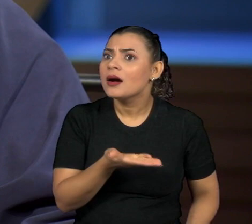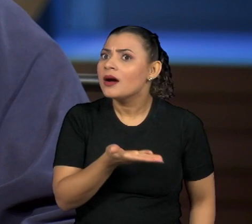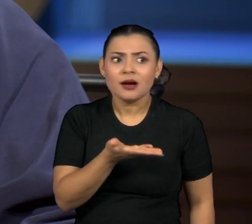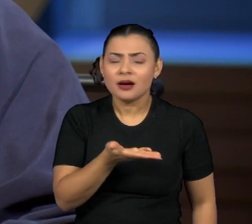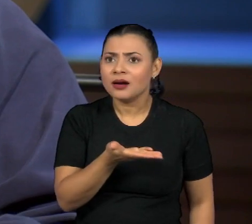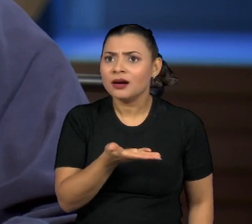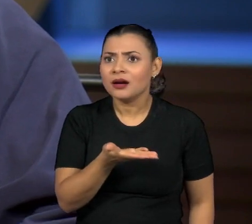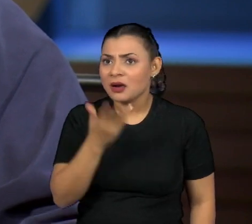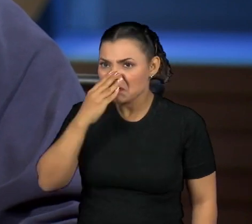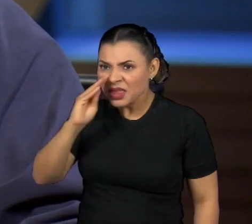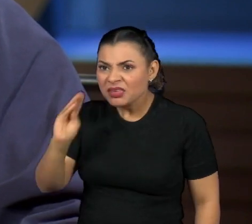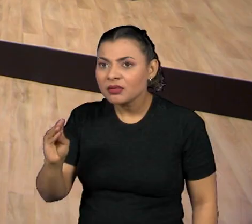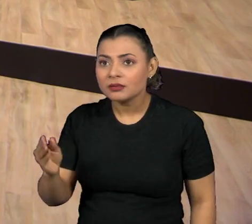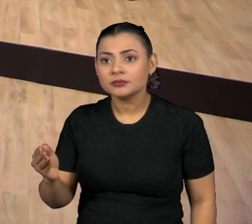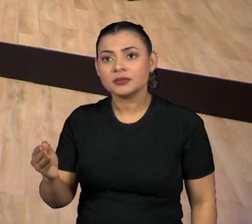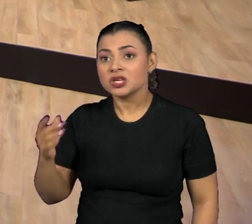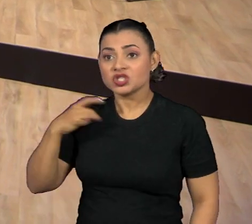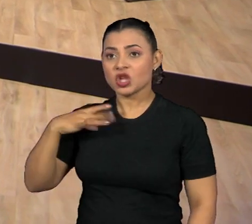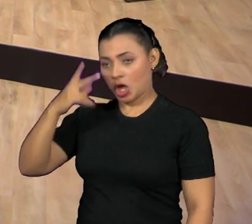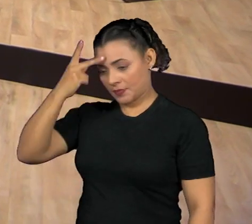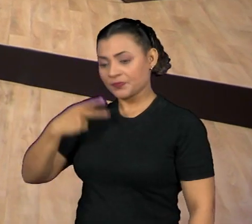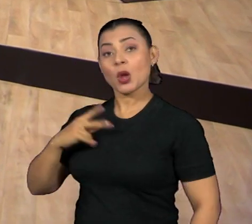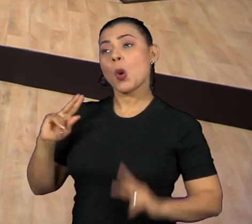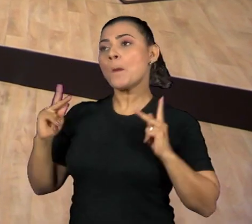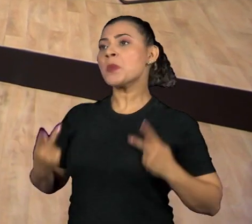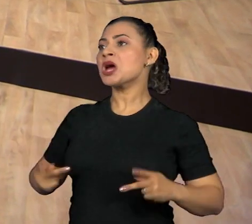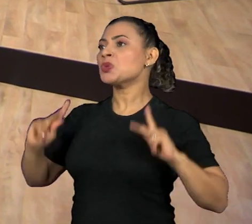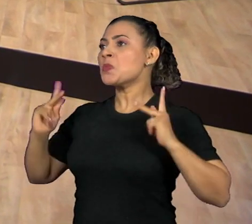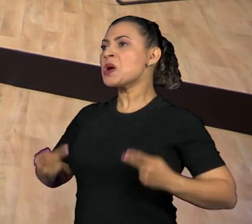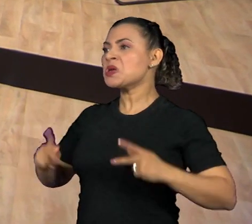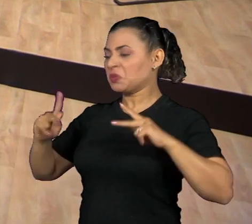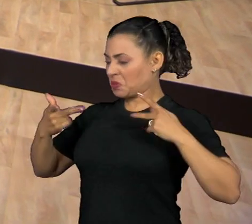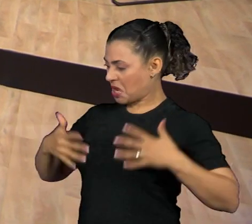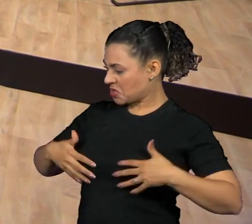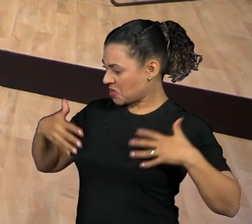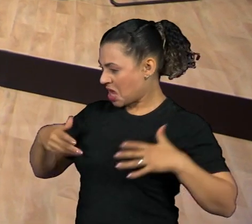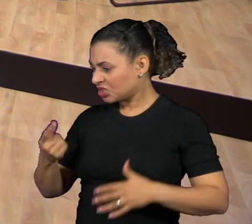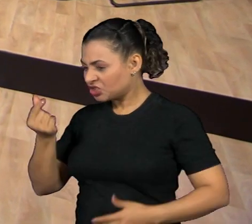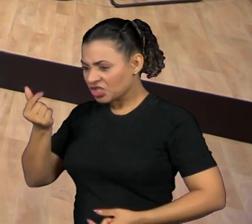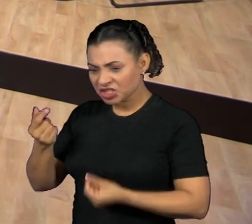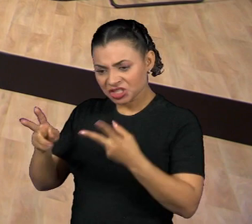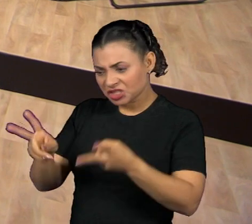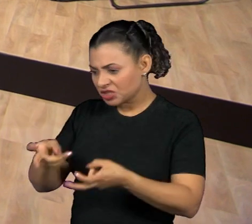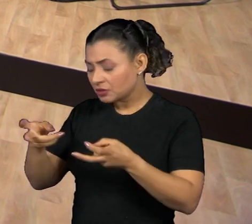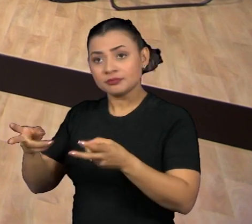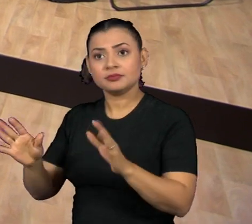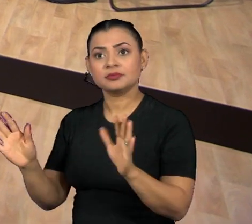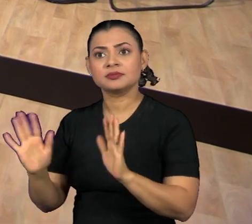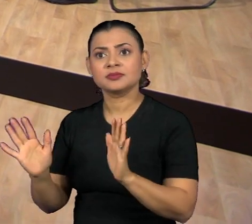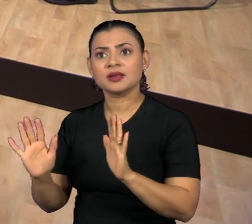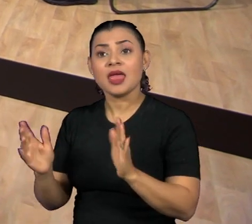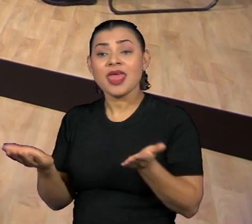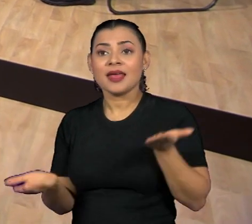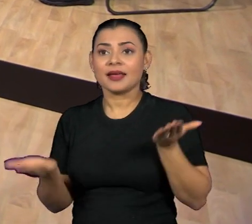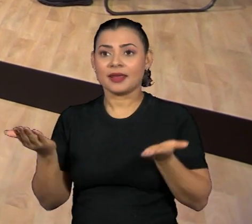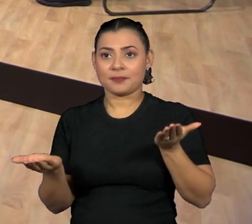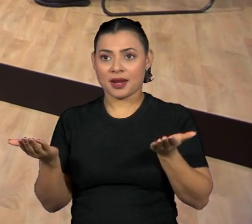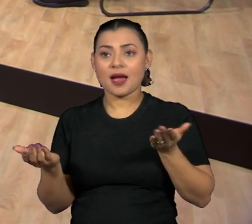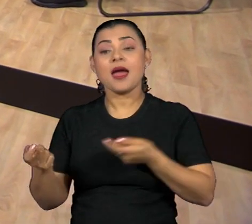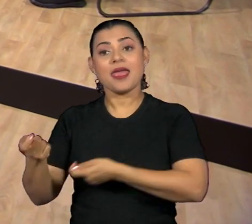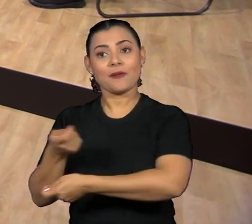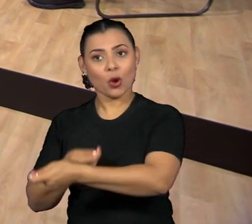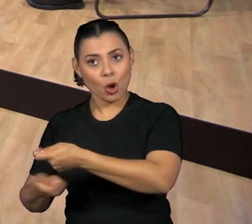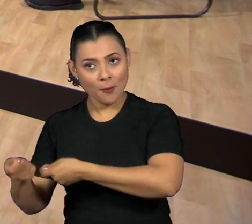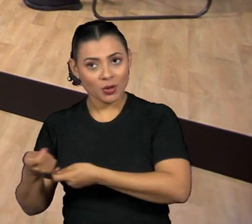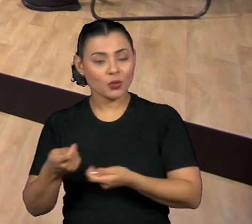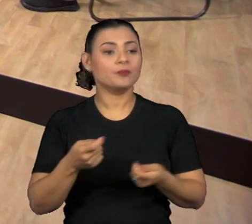nós temos no planeta. A gente só pensa em nós, seres humanos. Então, gente precisa equilibrar mais esse lado ecológico e o econômico, porque